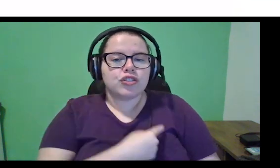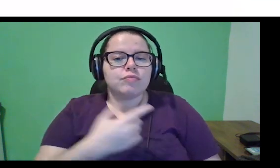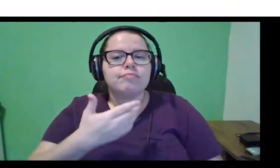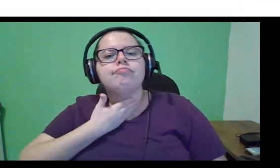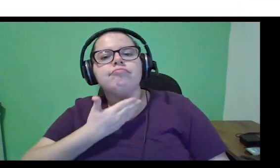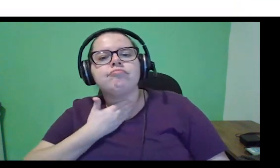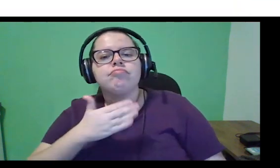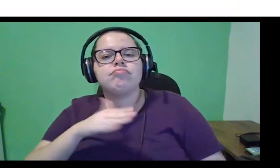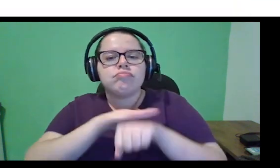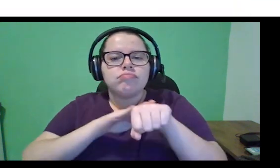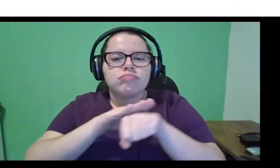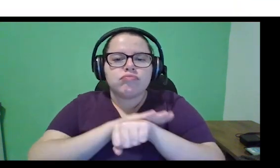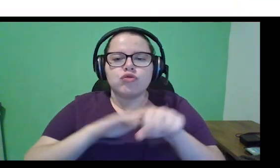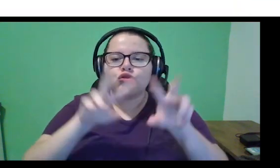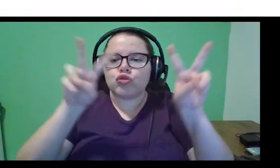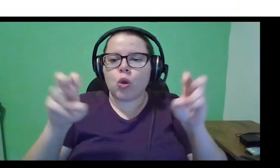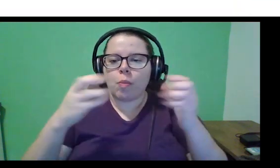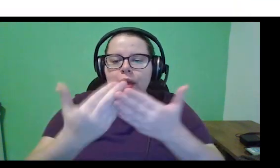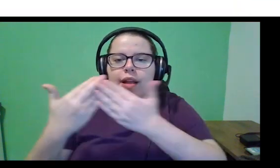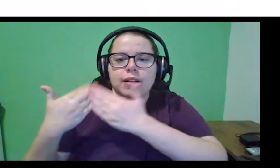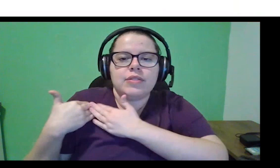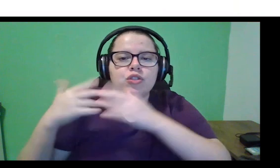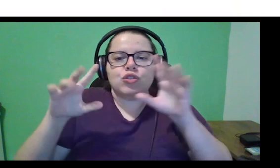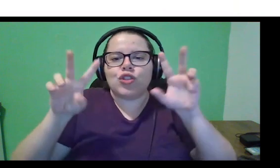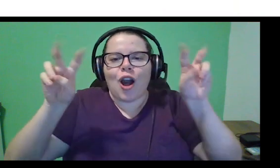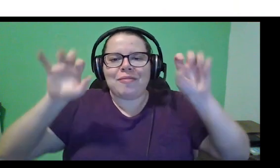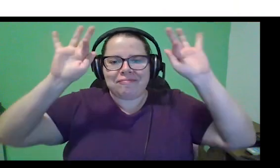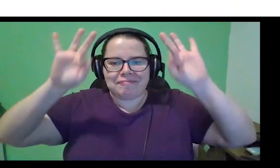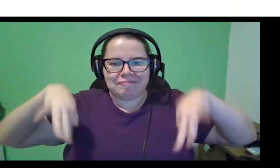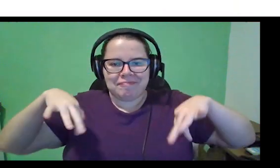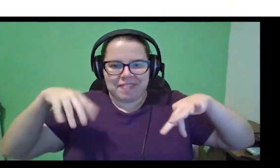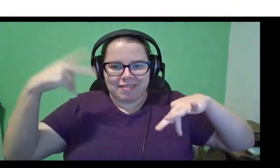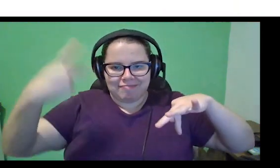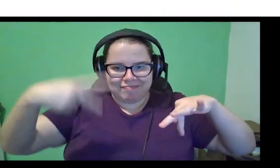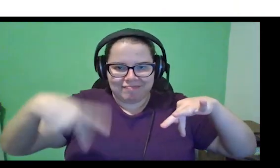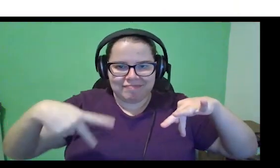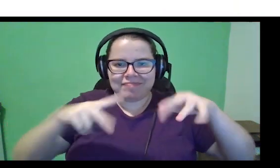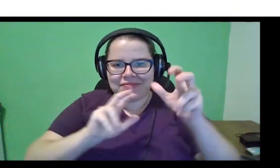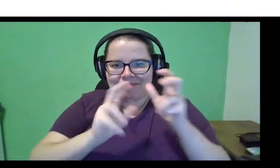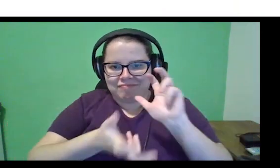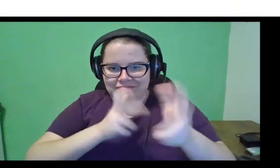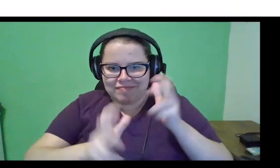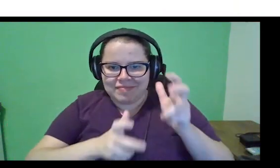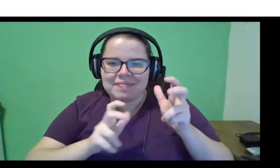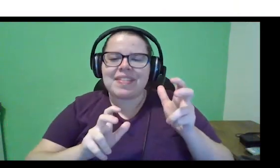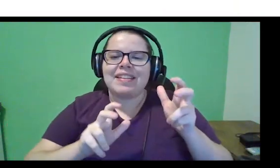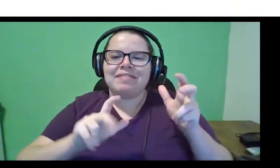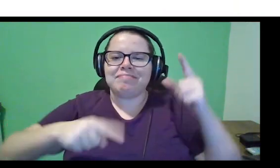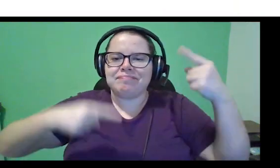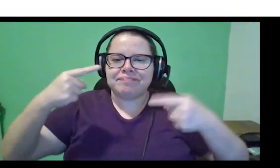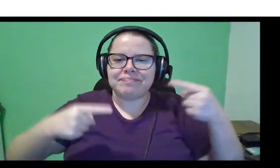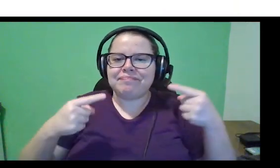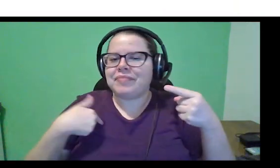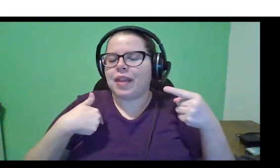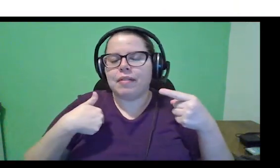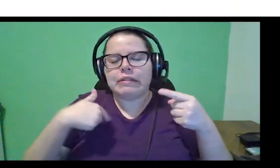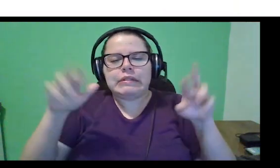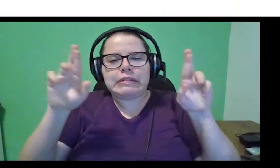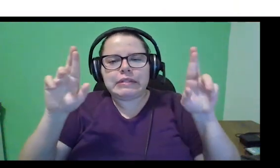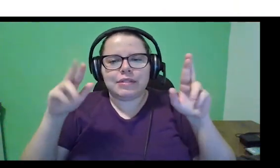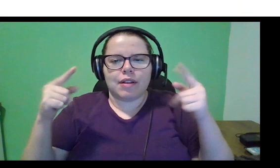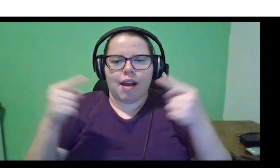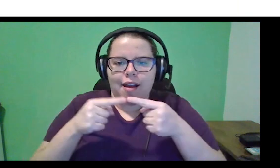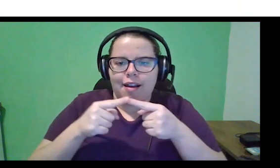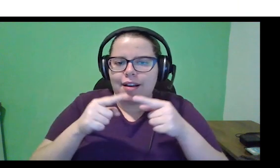com essa responsabilidade de encerrar aqui a nossa trilha. Então, espero corresponder aí.